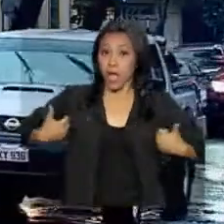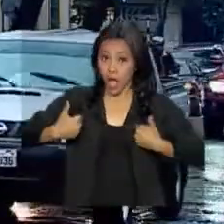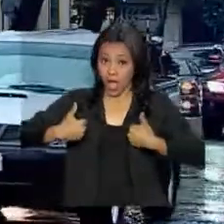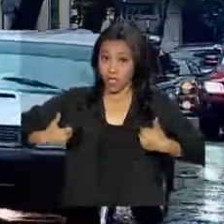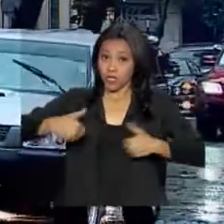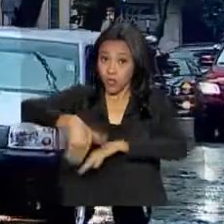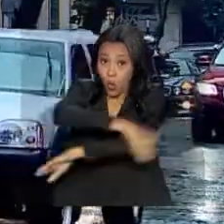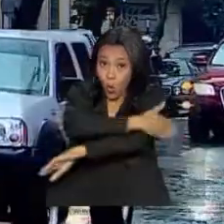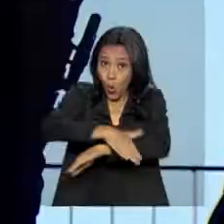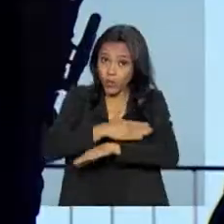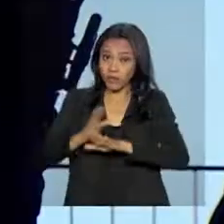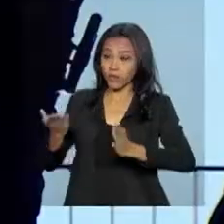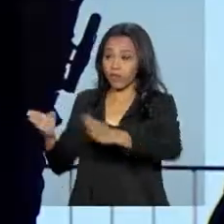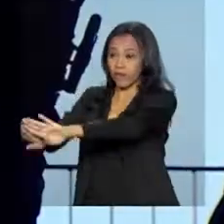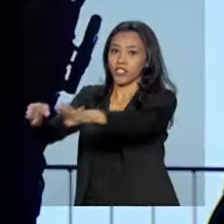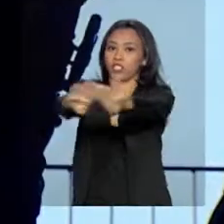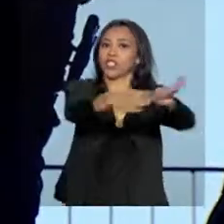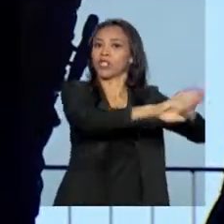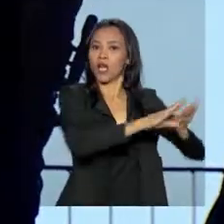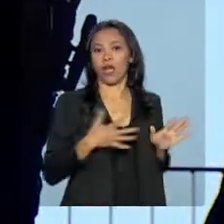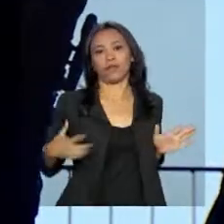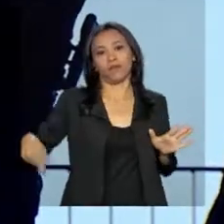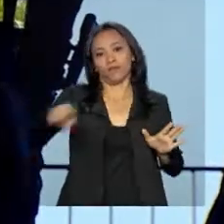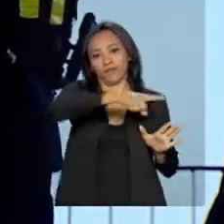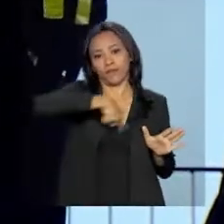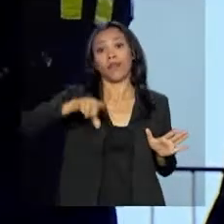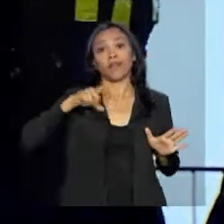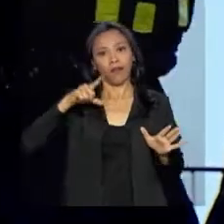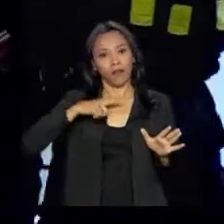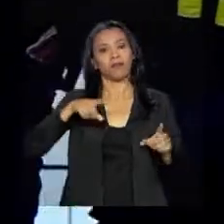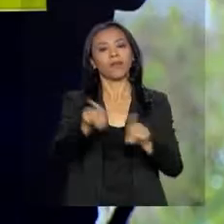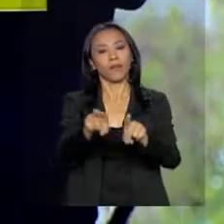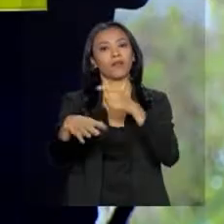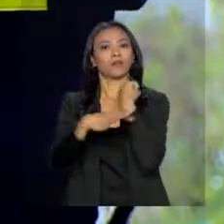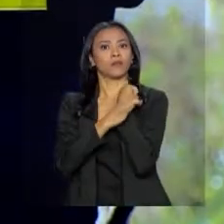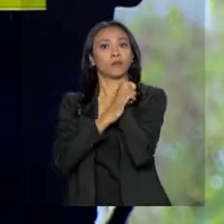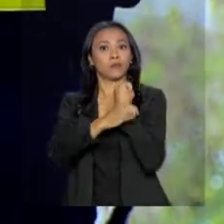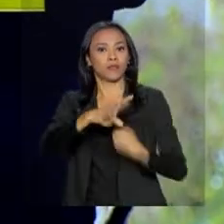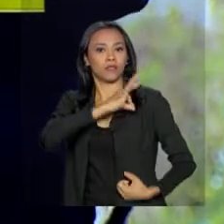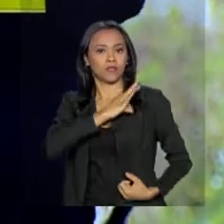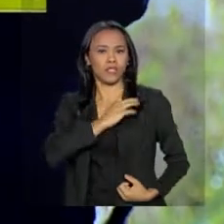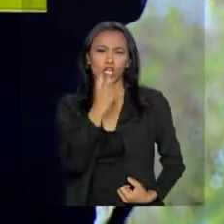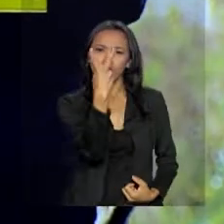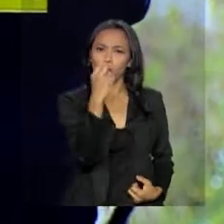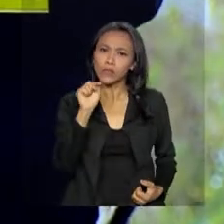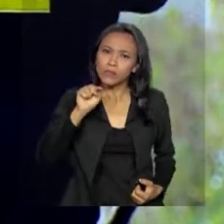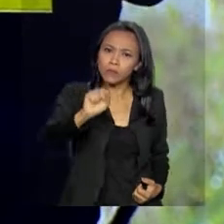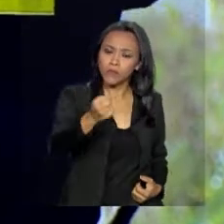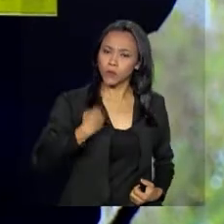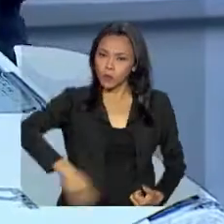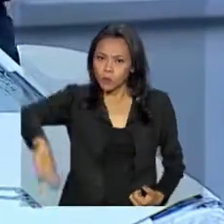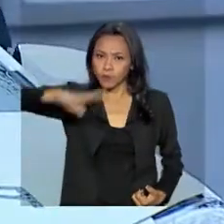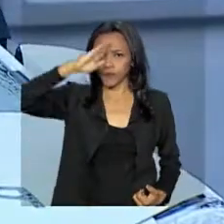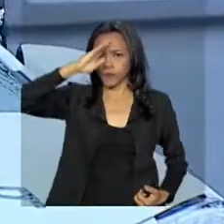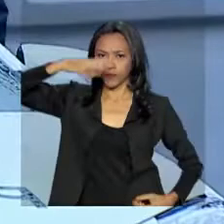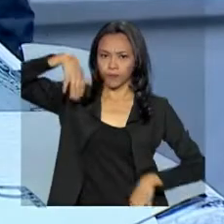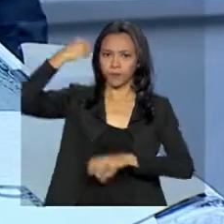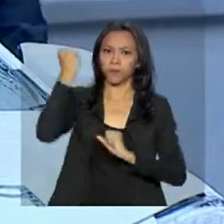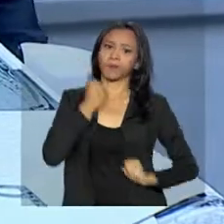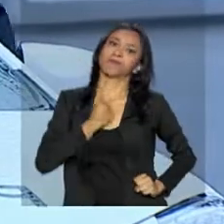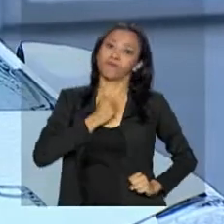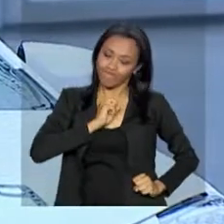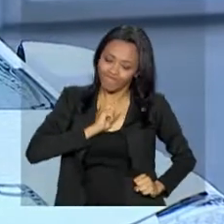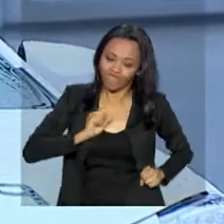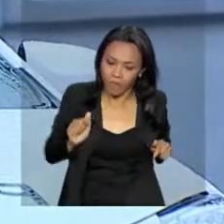interditadas para os veículos. Ao redor, há também reforço na segurança. Dois mil militares das forças armadas e policiais